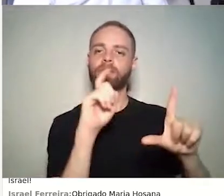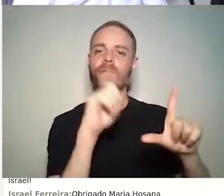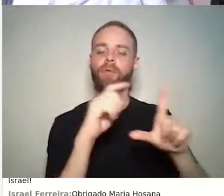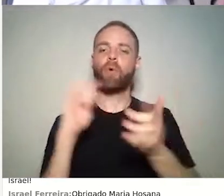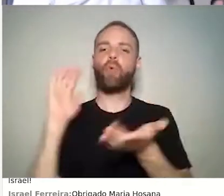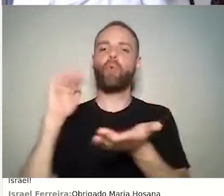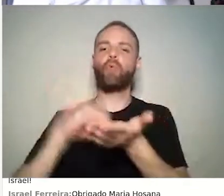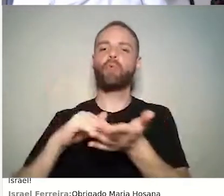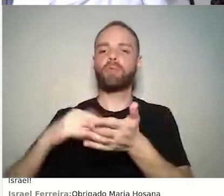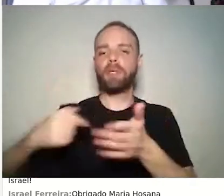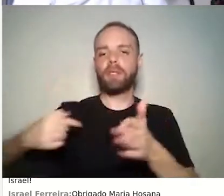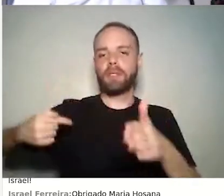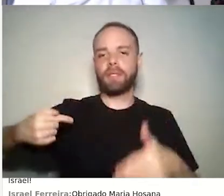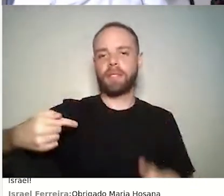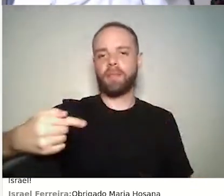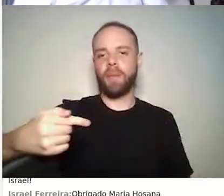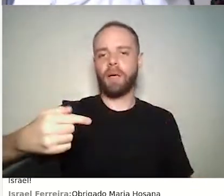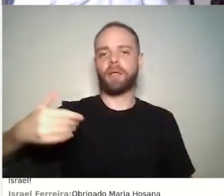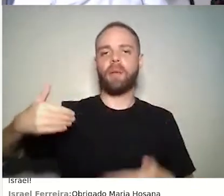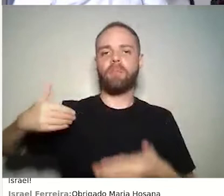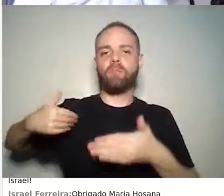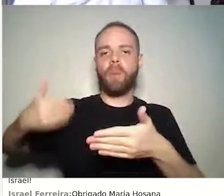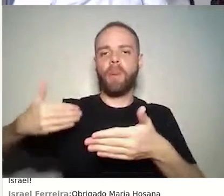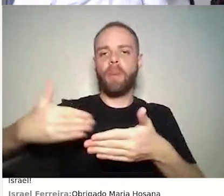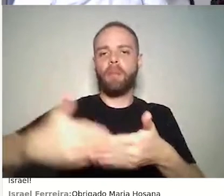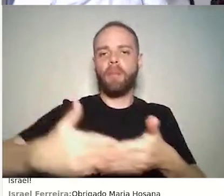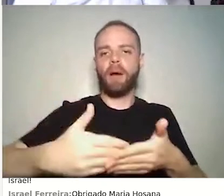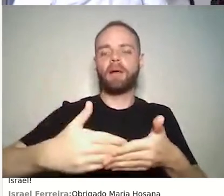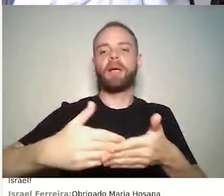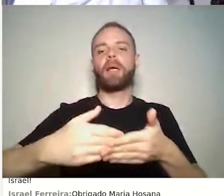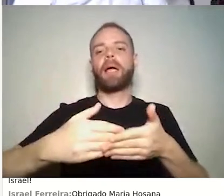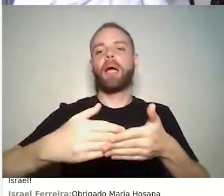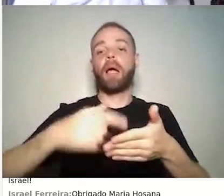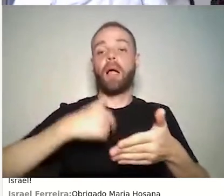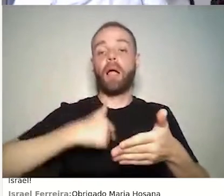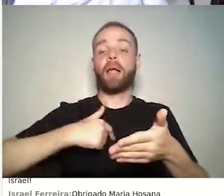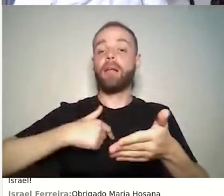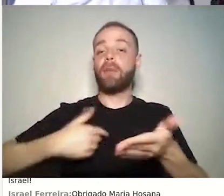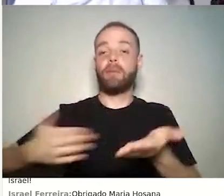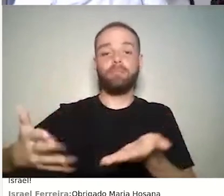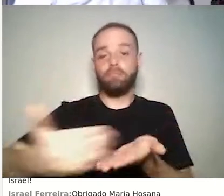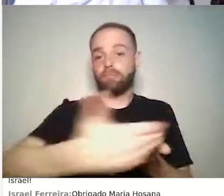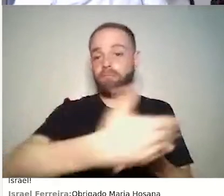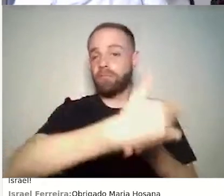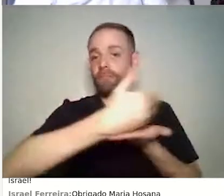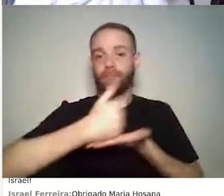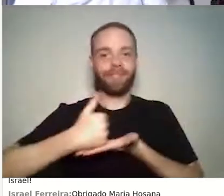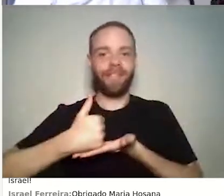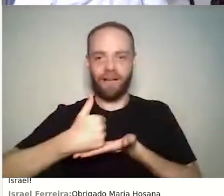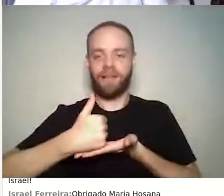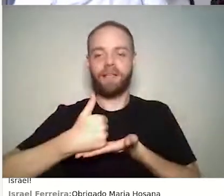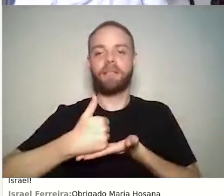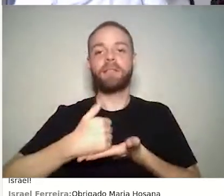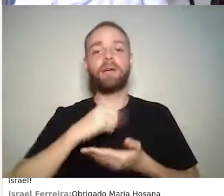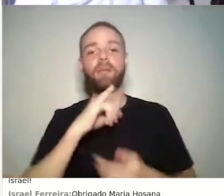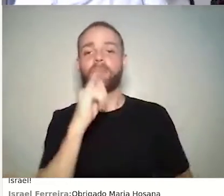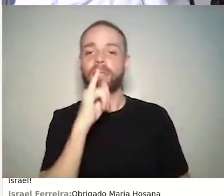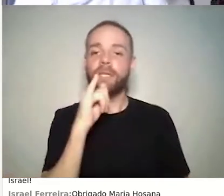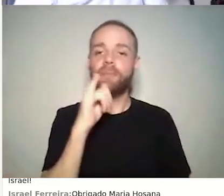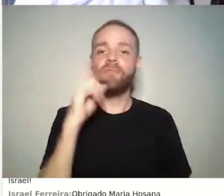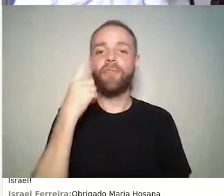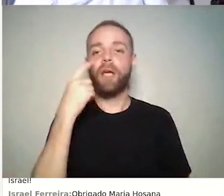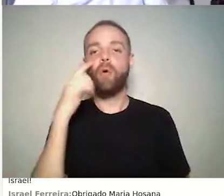e aí ele vai fazer esse filtro pela semana. Se eu quiser, por exemplo, ver só o último dia,